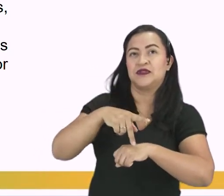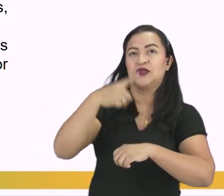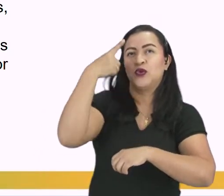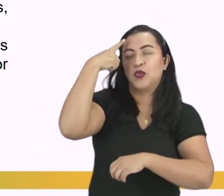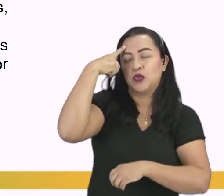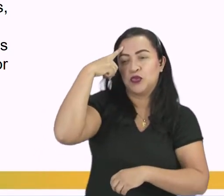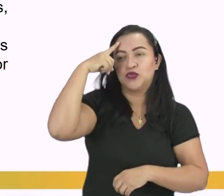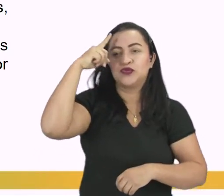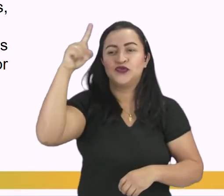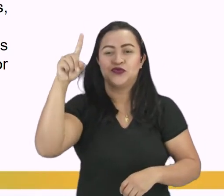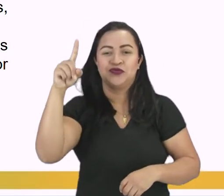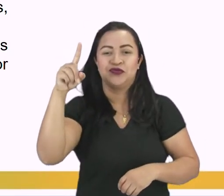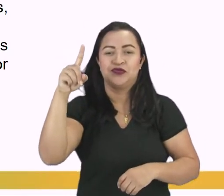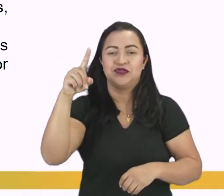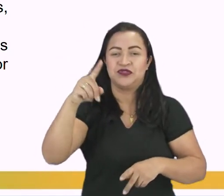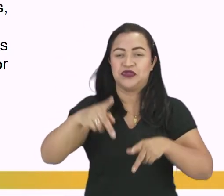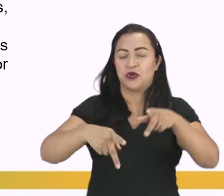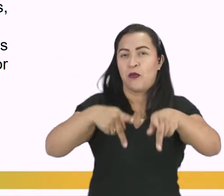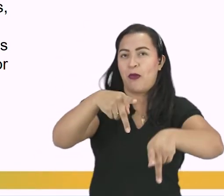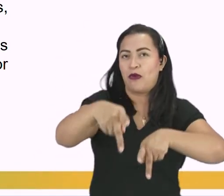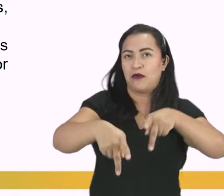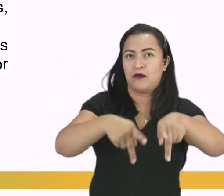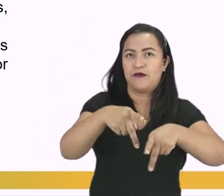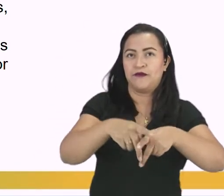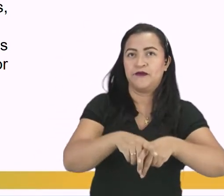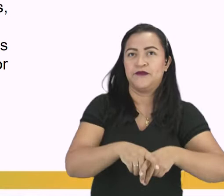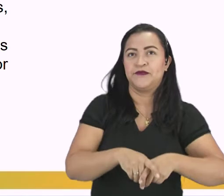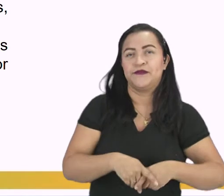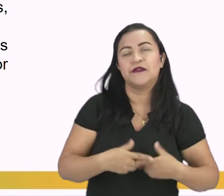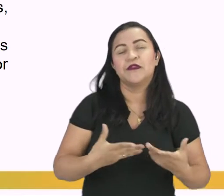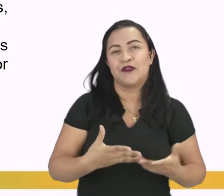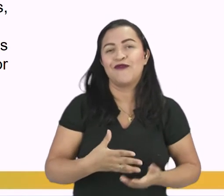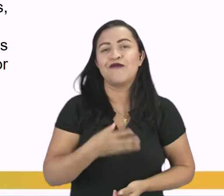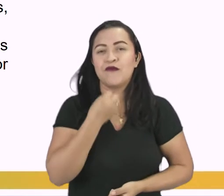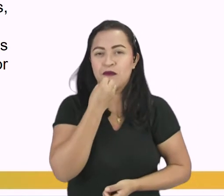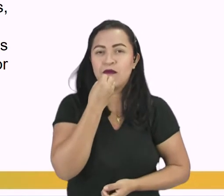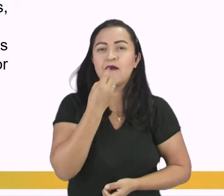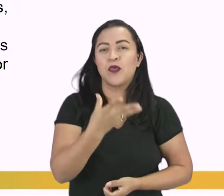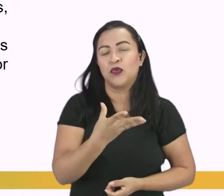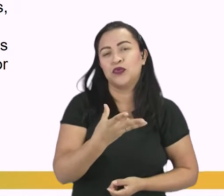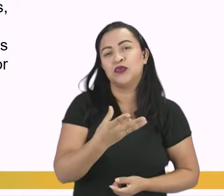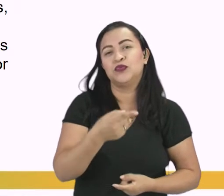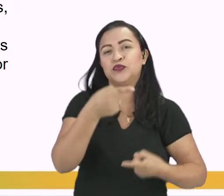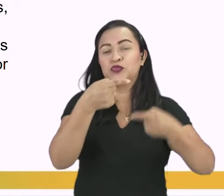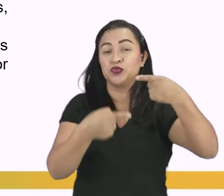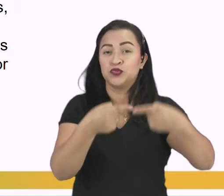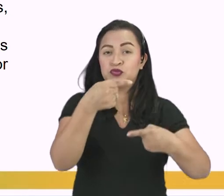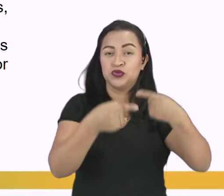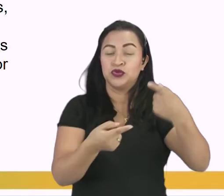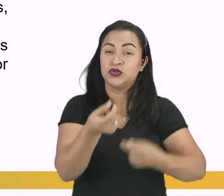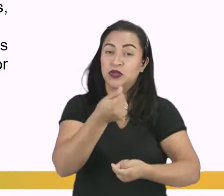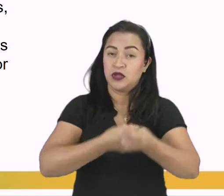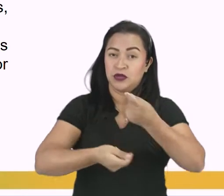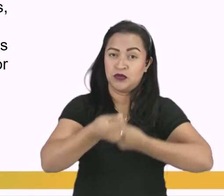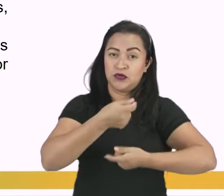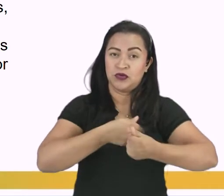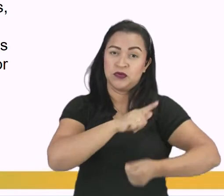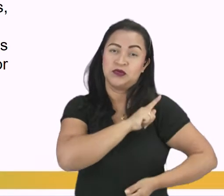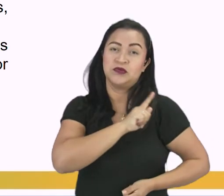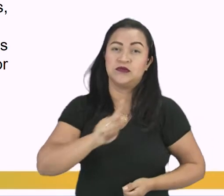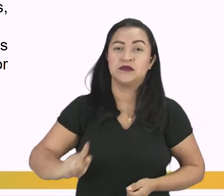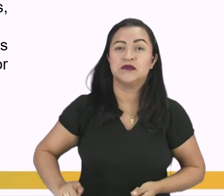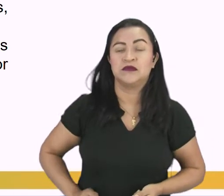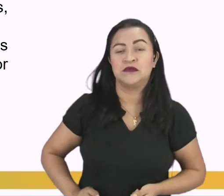conveniente para os objetivos políticos e econômicos do governo. Houve uma